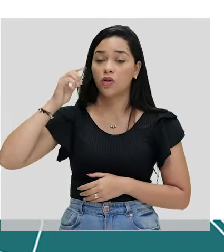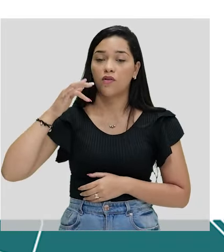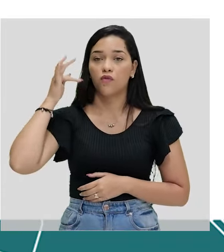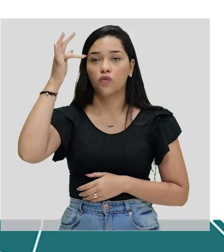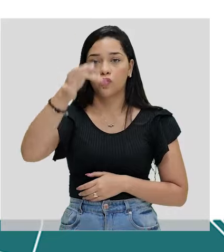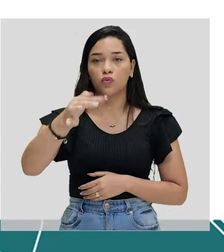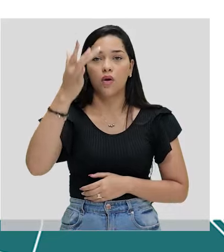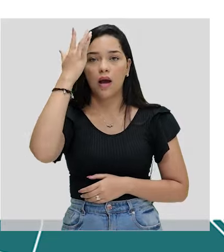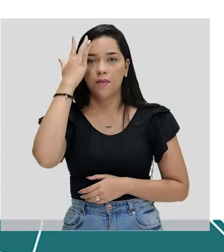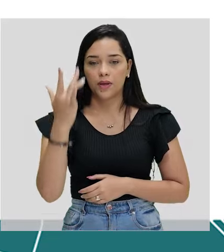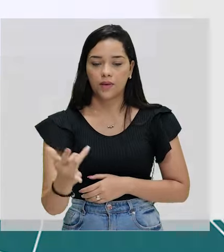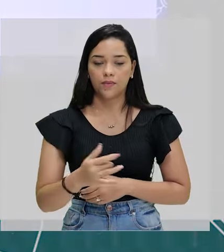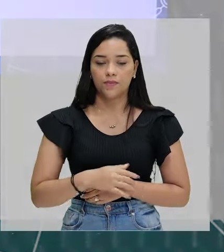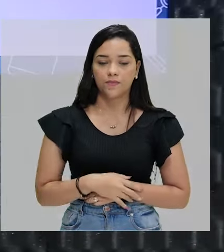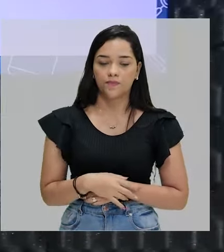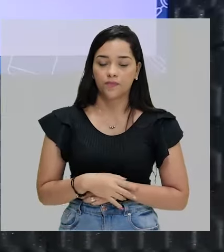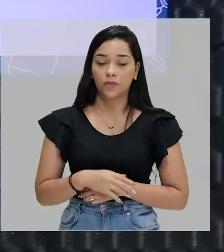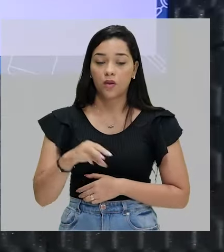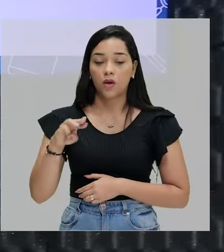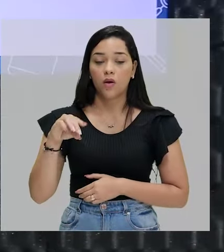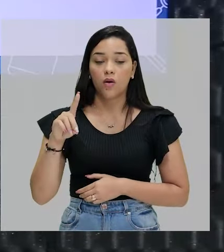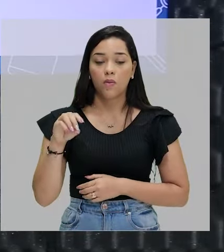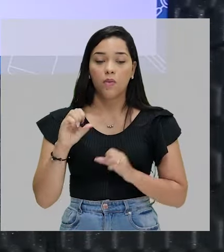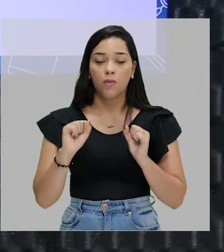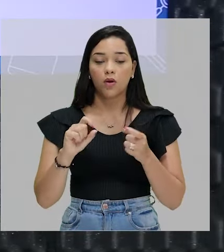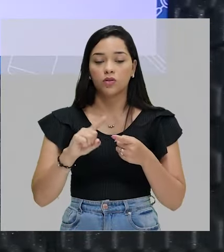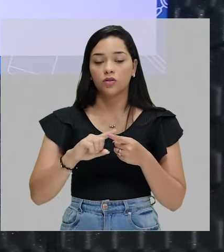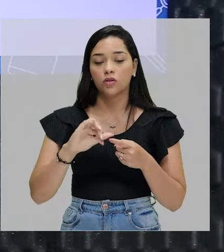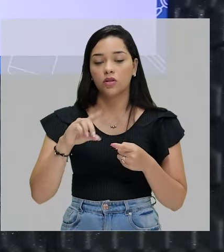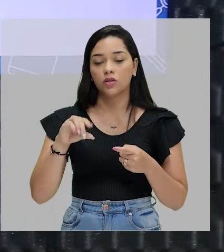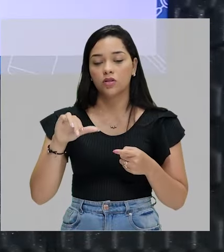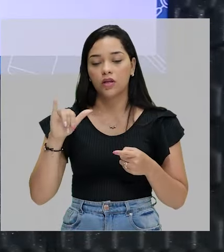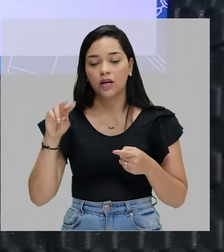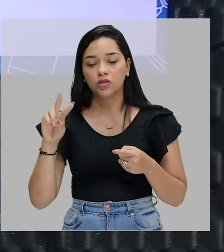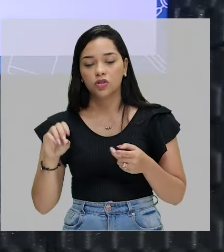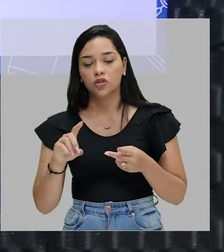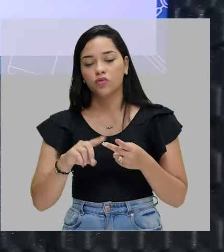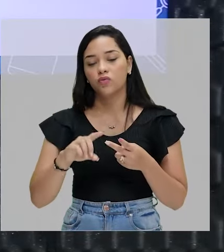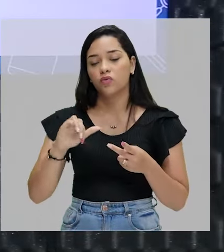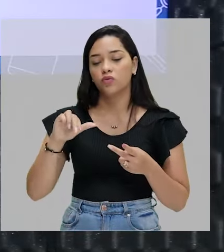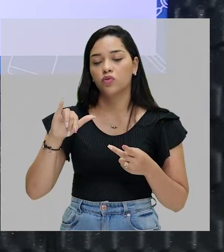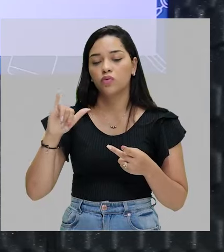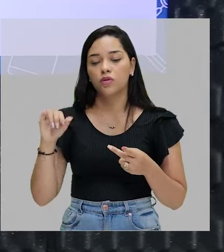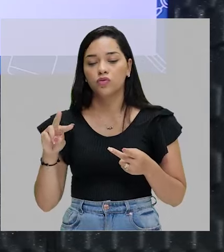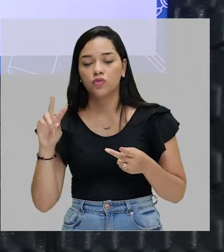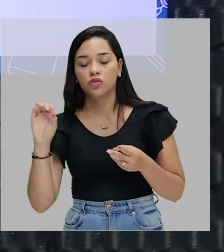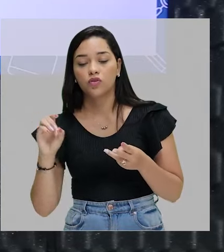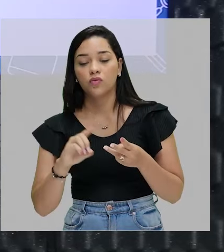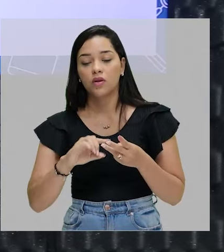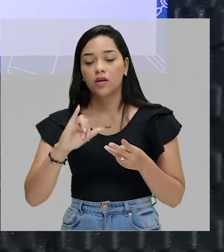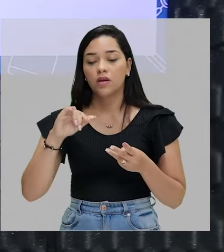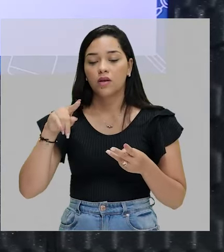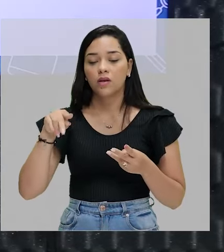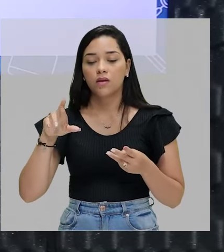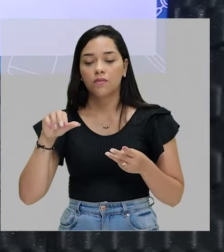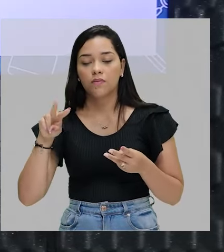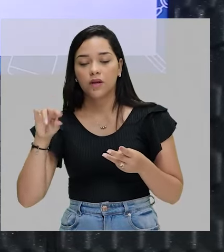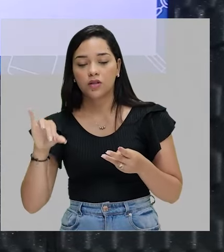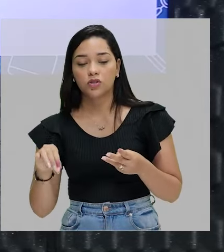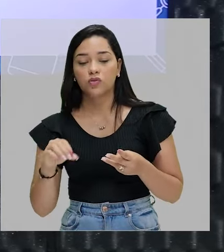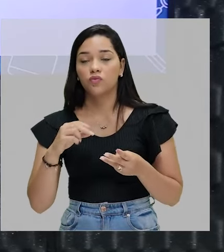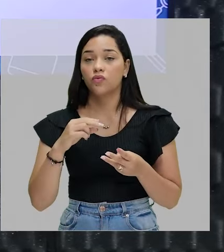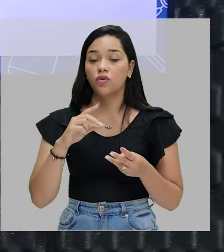futuro, amanhã. O modo pode ser indicativo, subjutivo ou imperativo. E a voz, ativa,